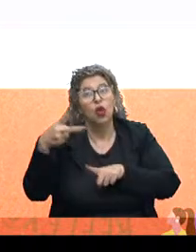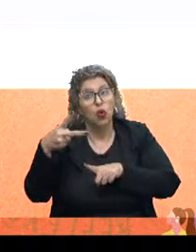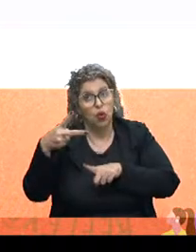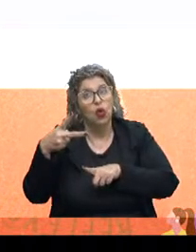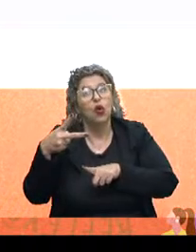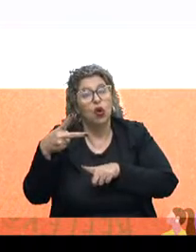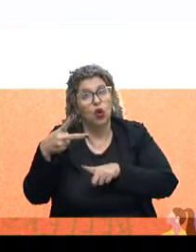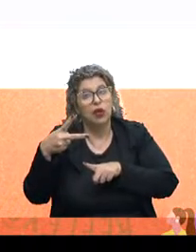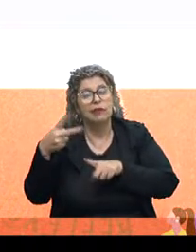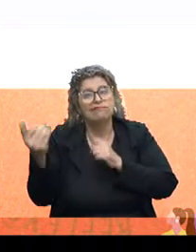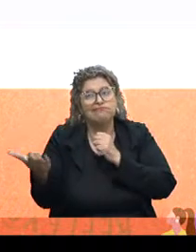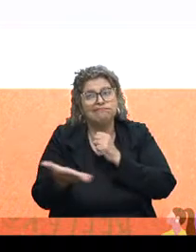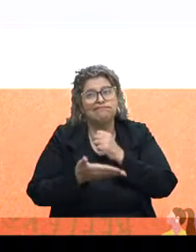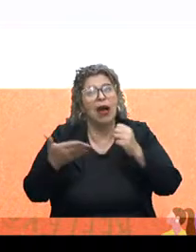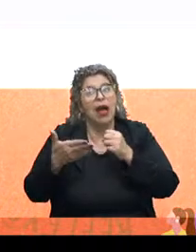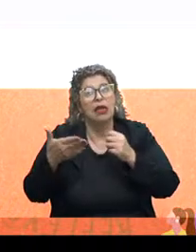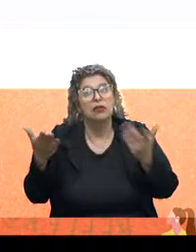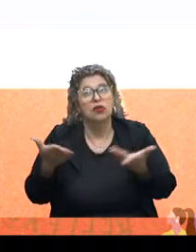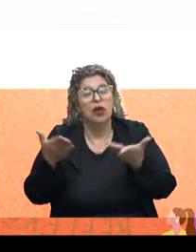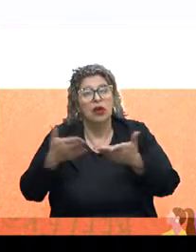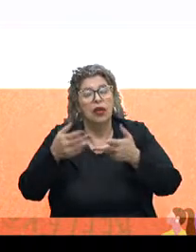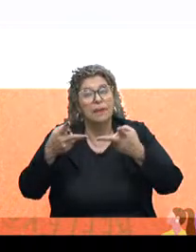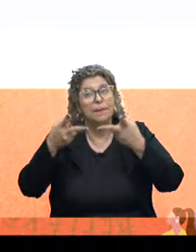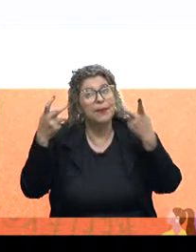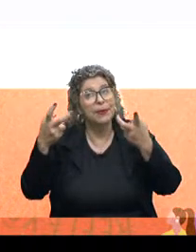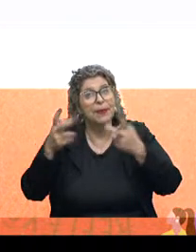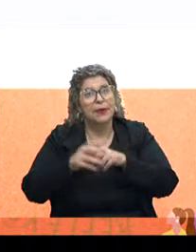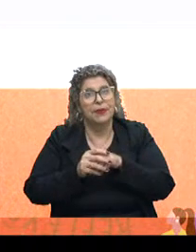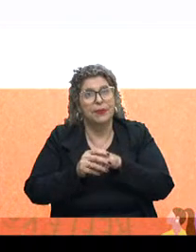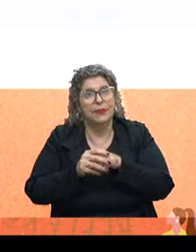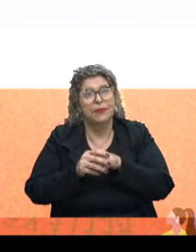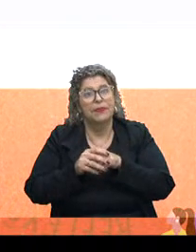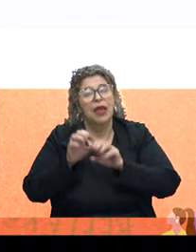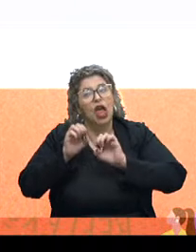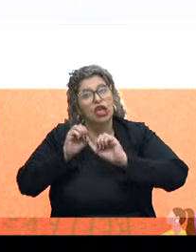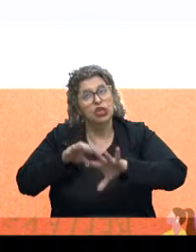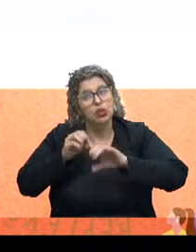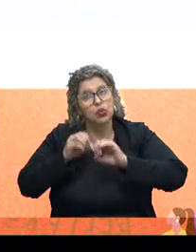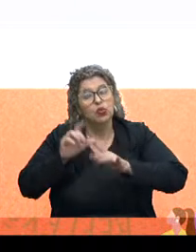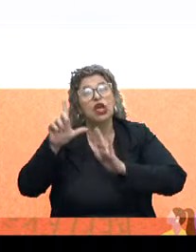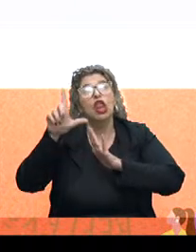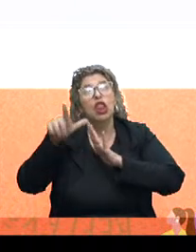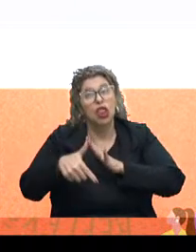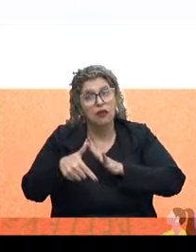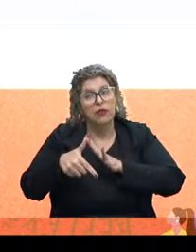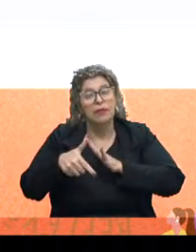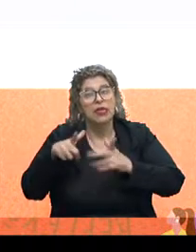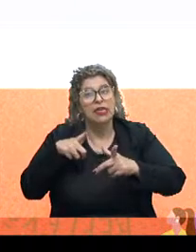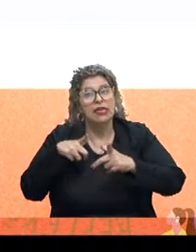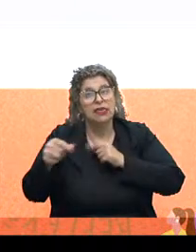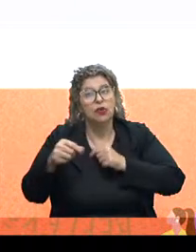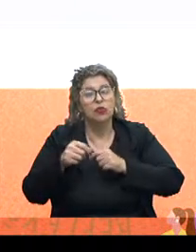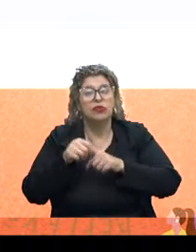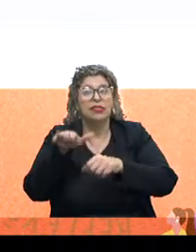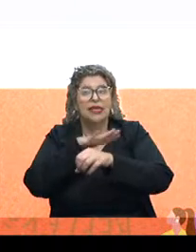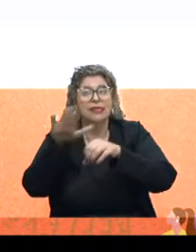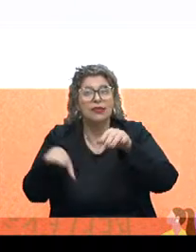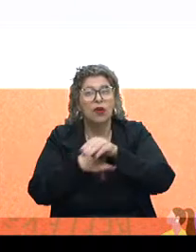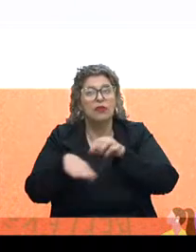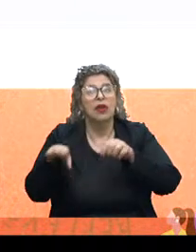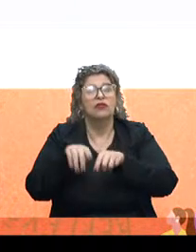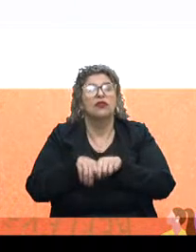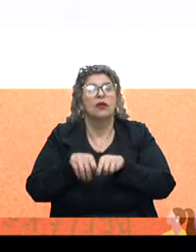pilares neste primeiro olhar. Mas a educação vem logo a seguir como a saída da desigualdade social.